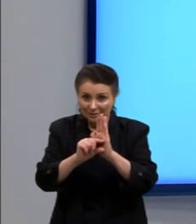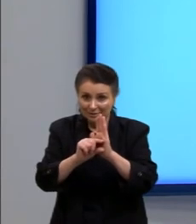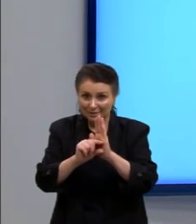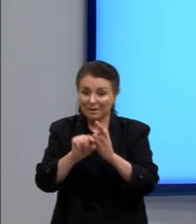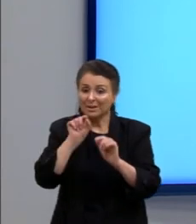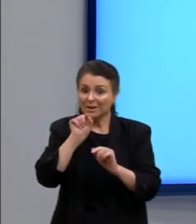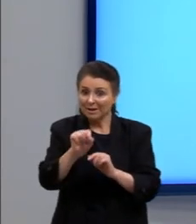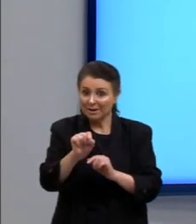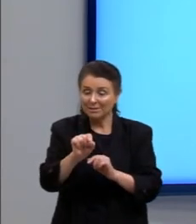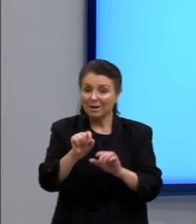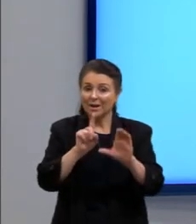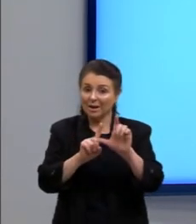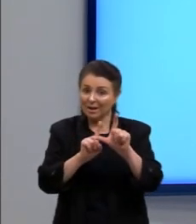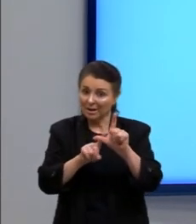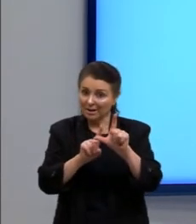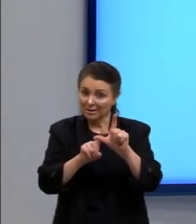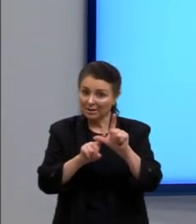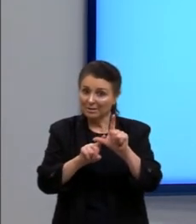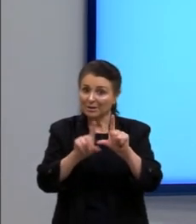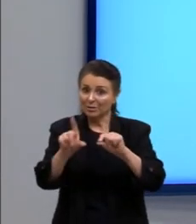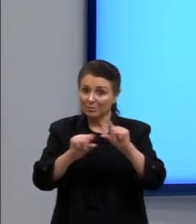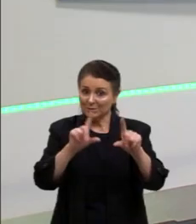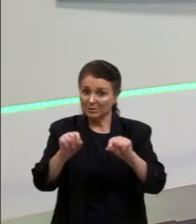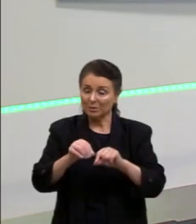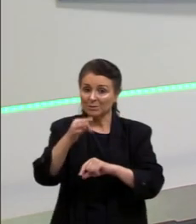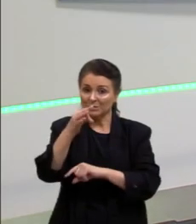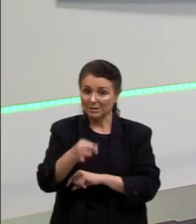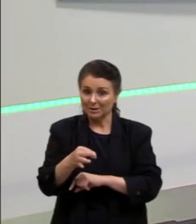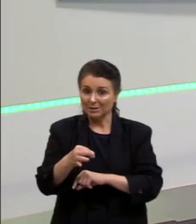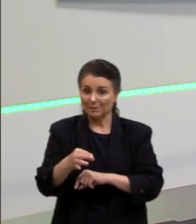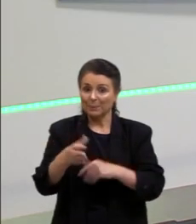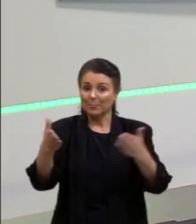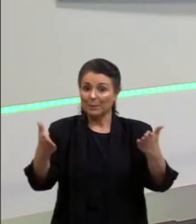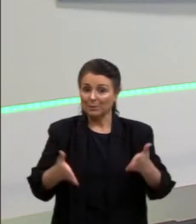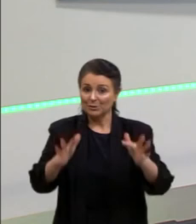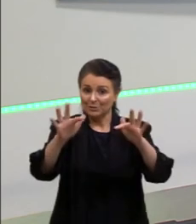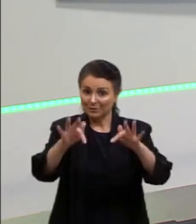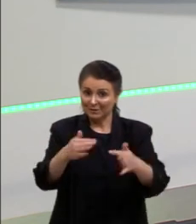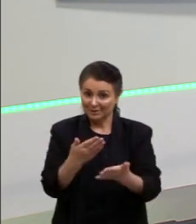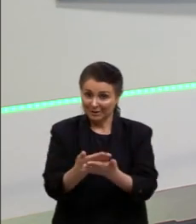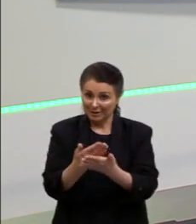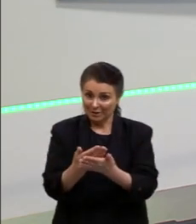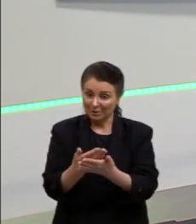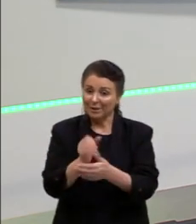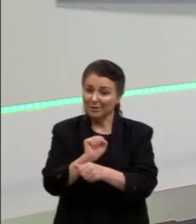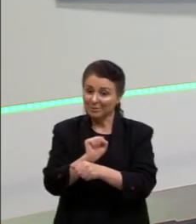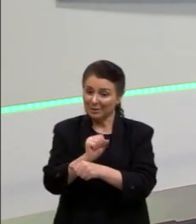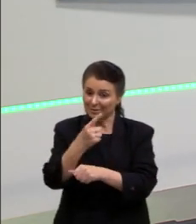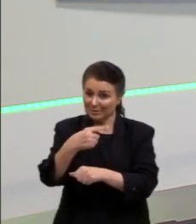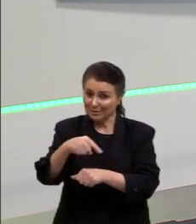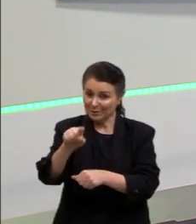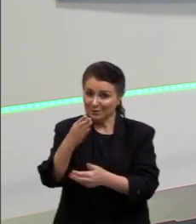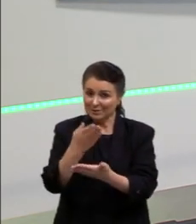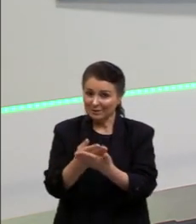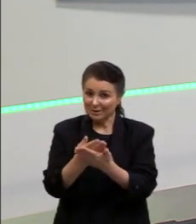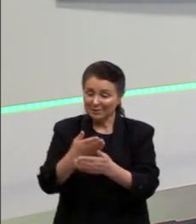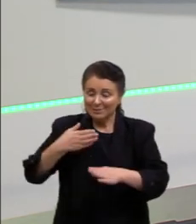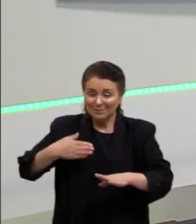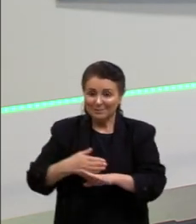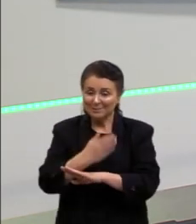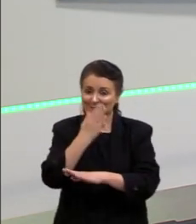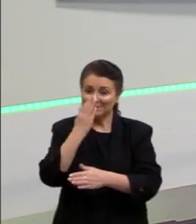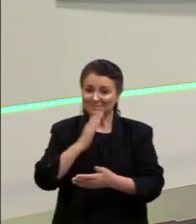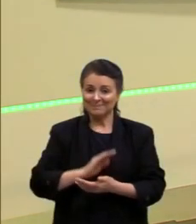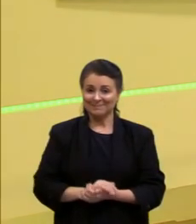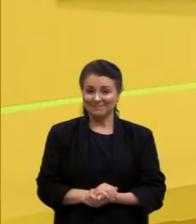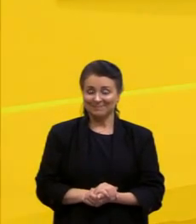opção correta. Certo, pessoal? Por hoje, gente fica por aqui. Espero vocês nas próximas aulas e partiu passar.